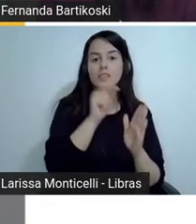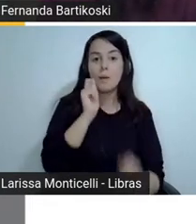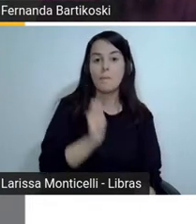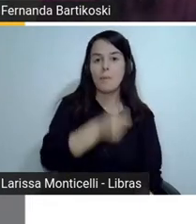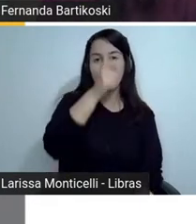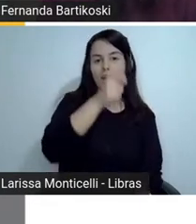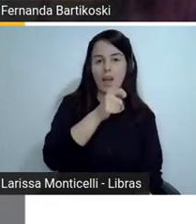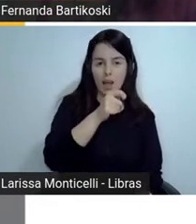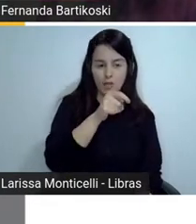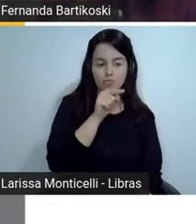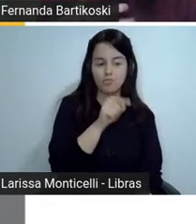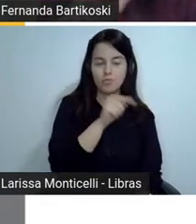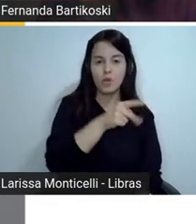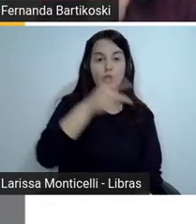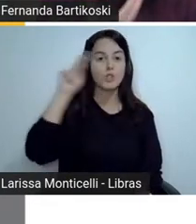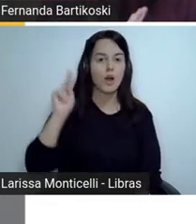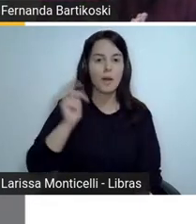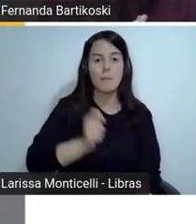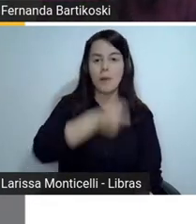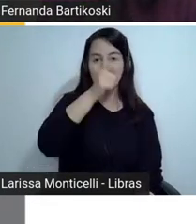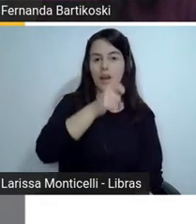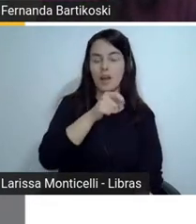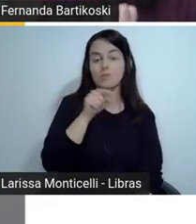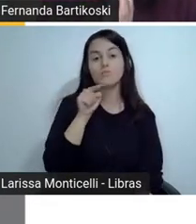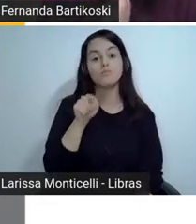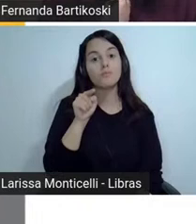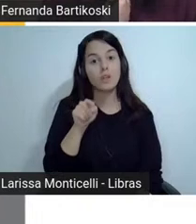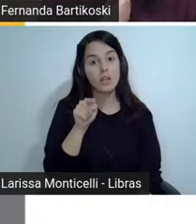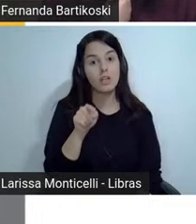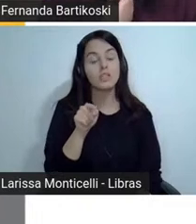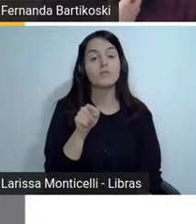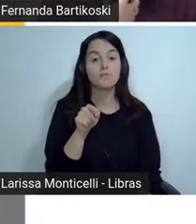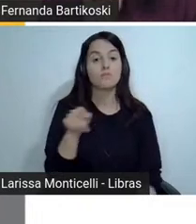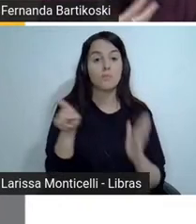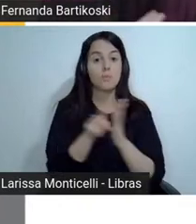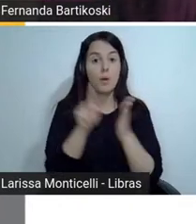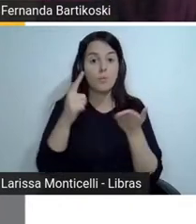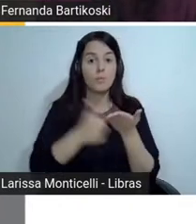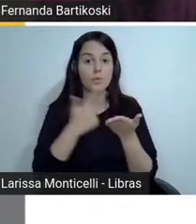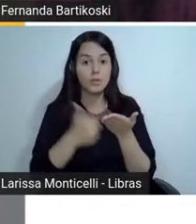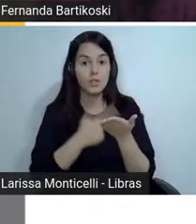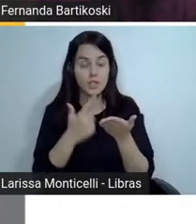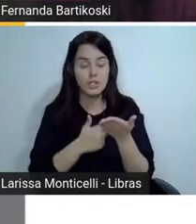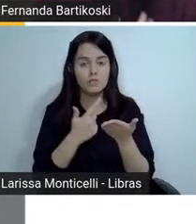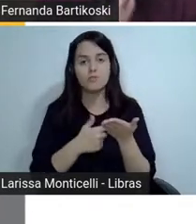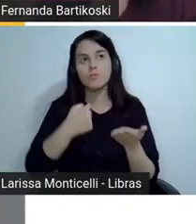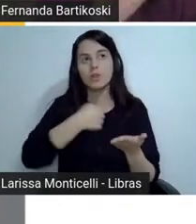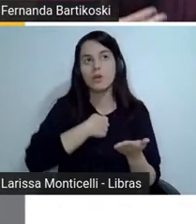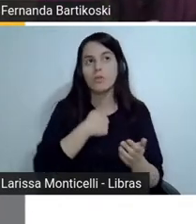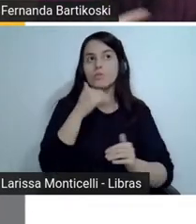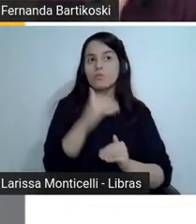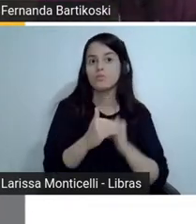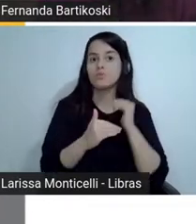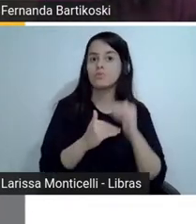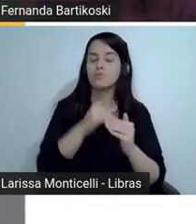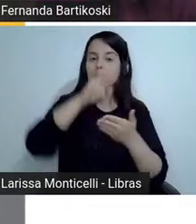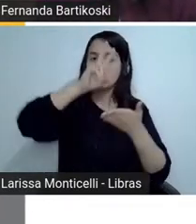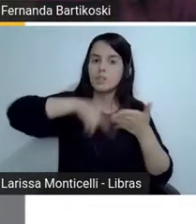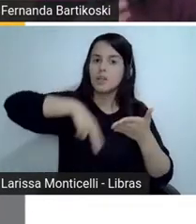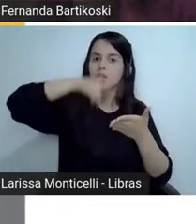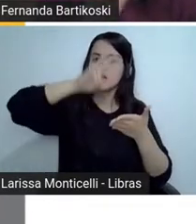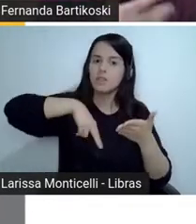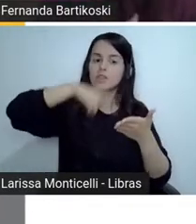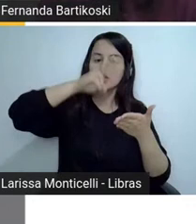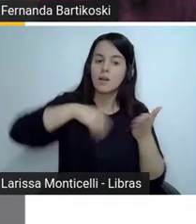leu. Então, eu fui crescendo como leitora a partir dessa minha curiosidade, que me levava sempre a ler